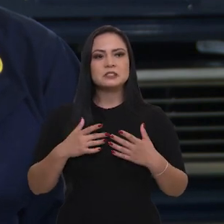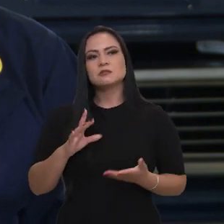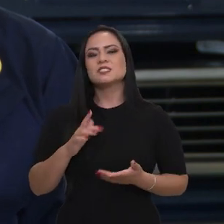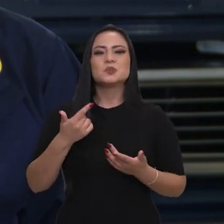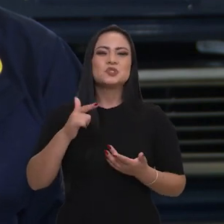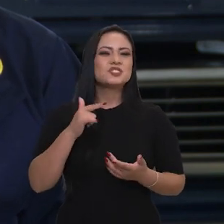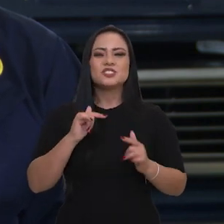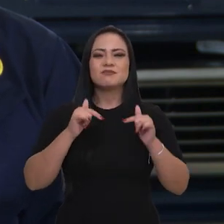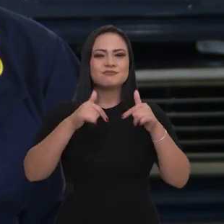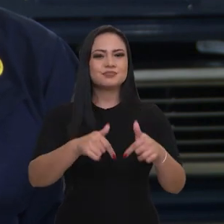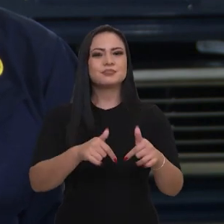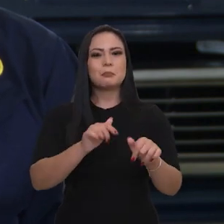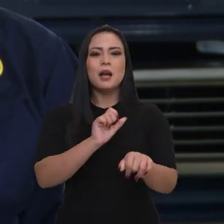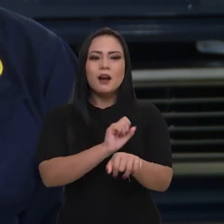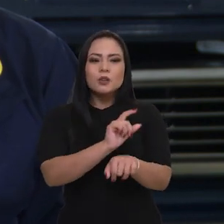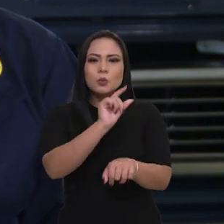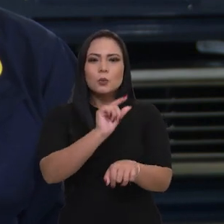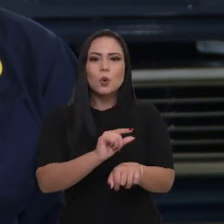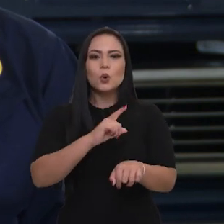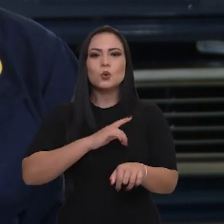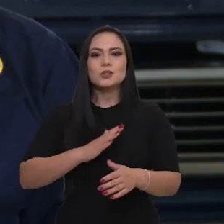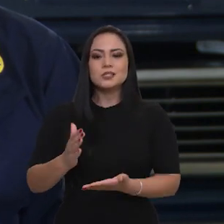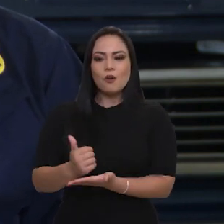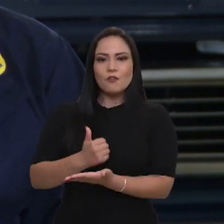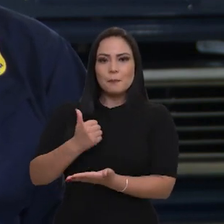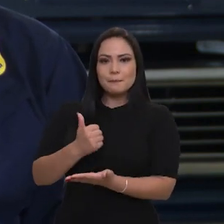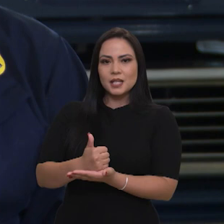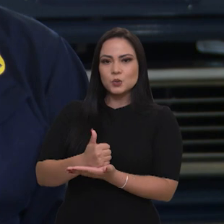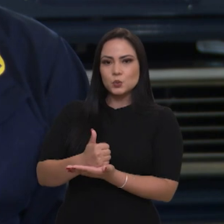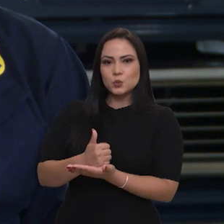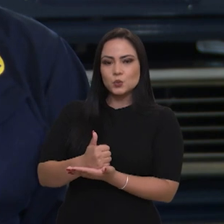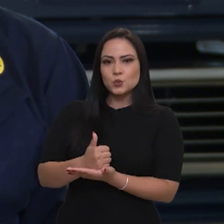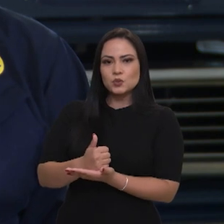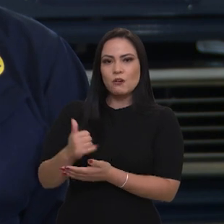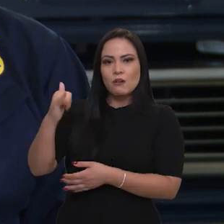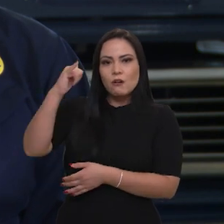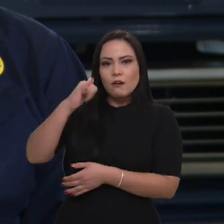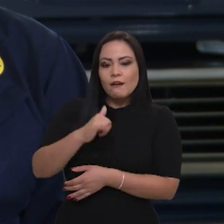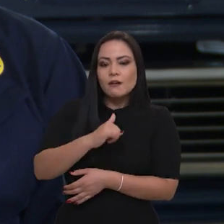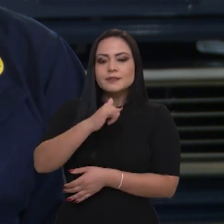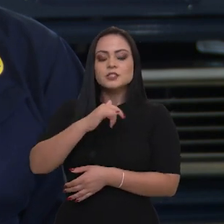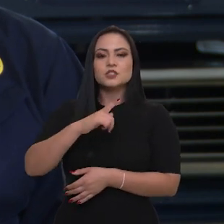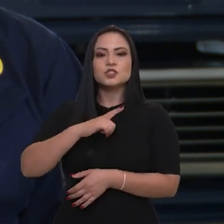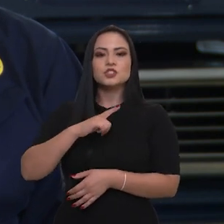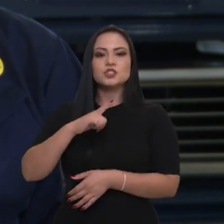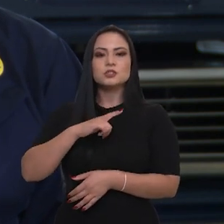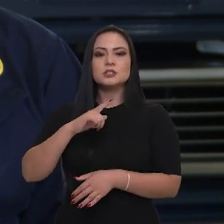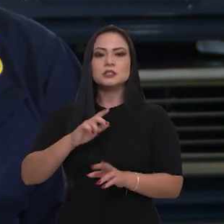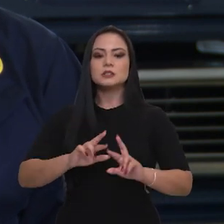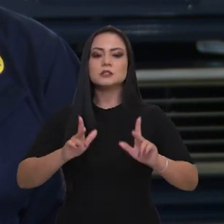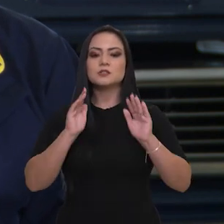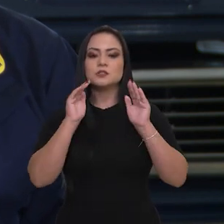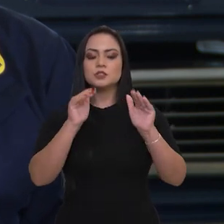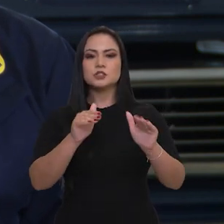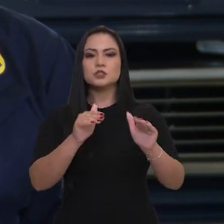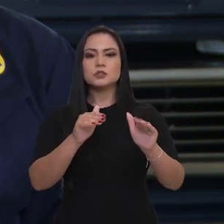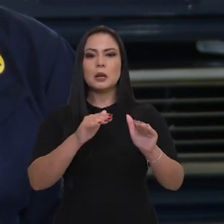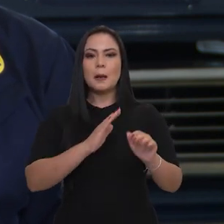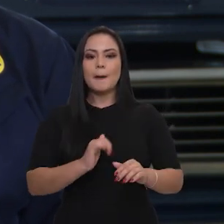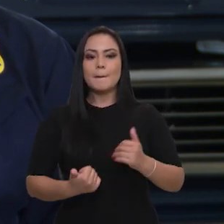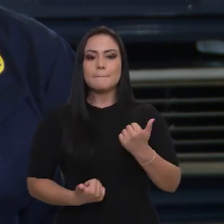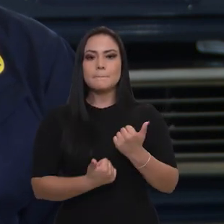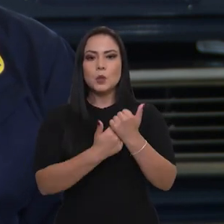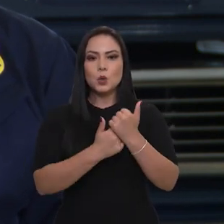do salvamento. As aeronaves tinham uma vertente muito do apoio ao combate ao crime e,